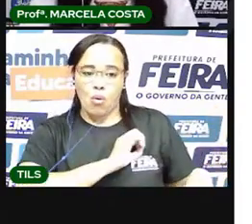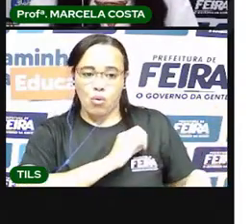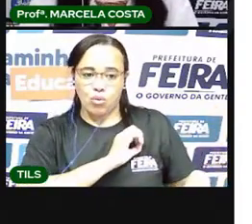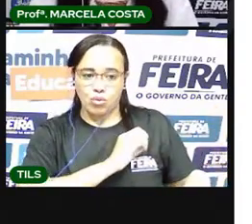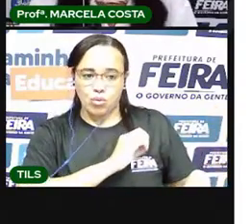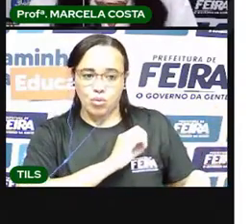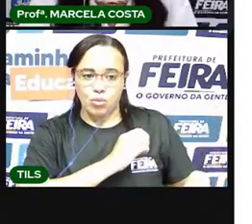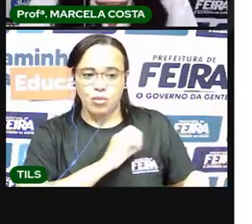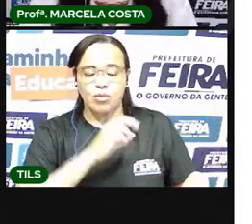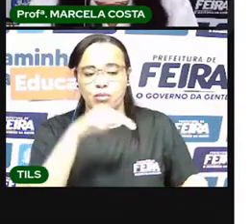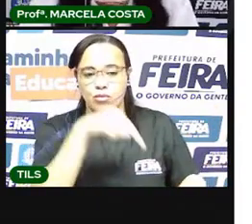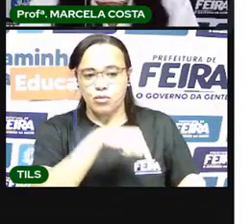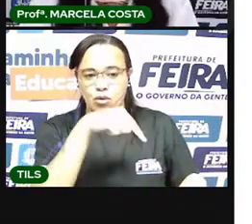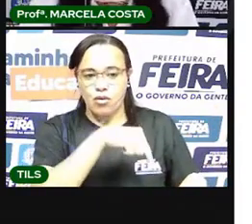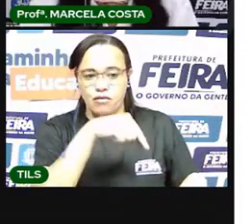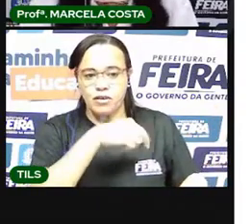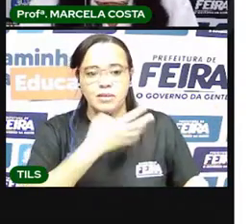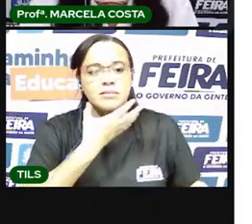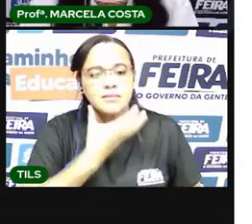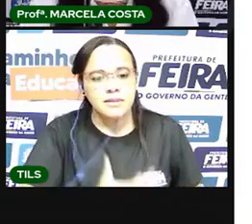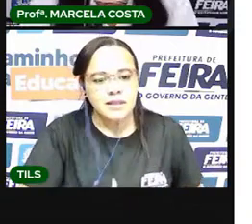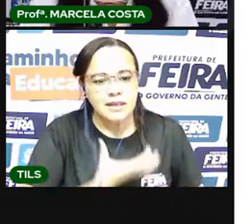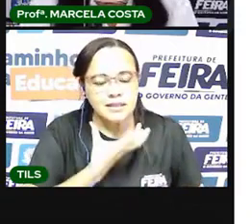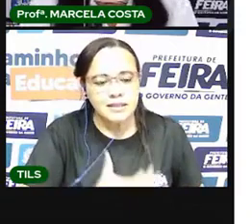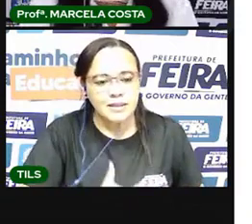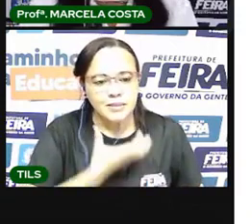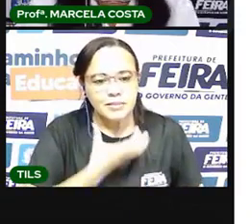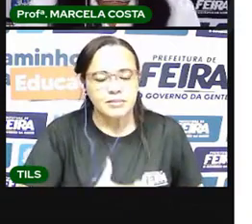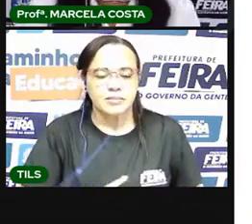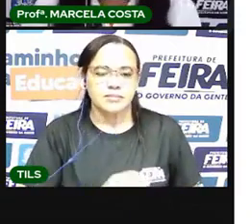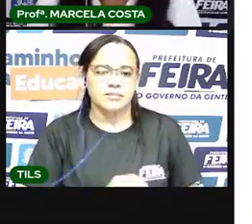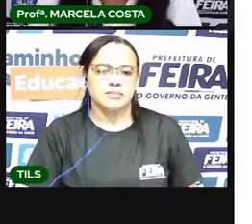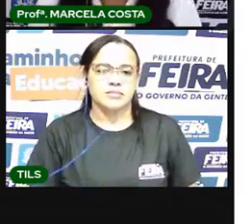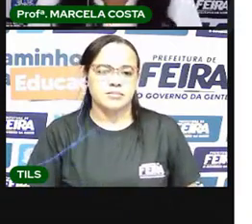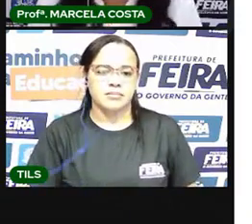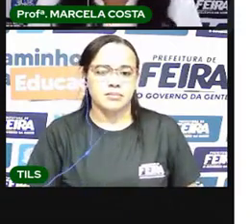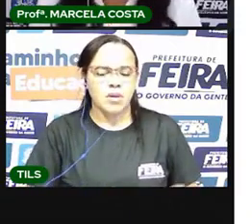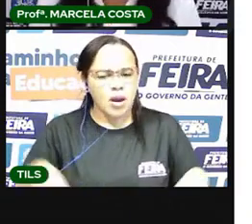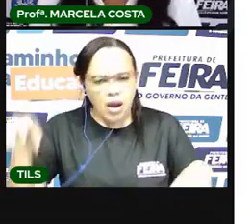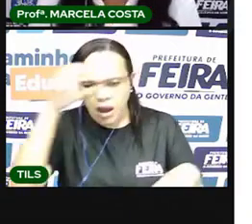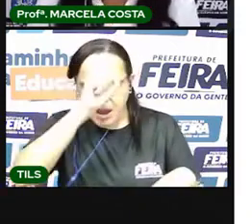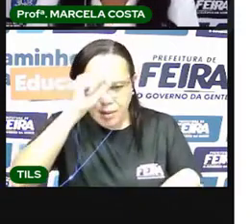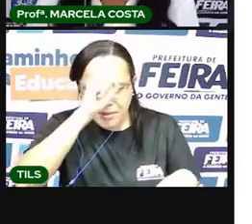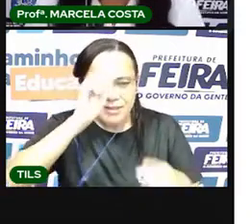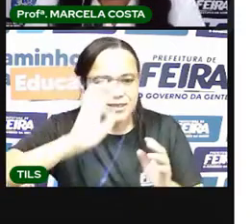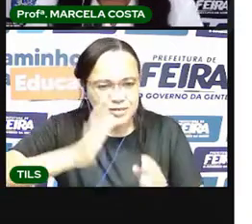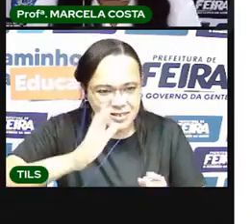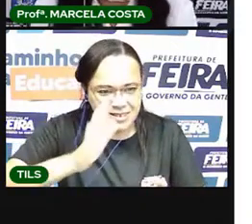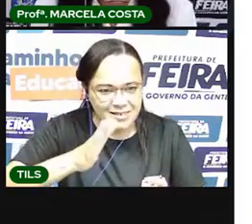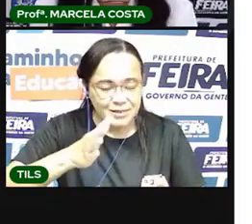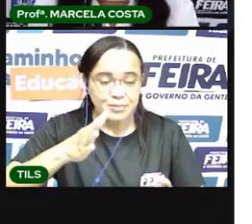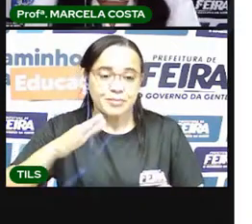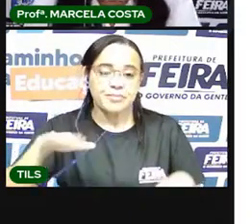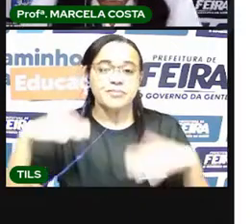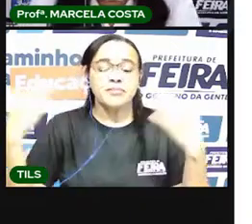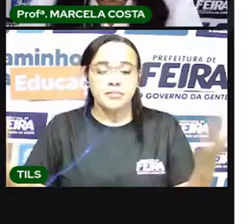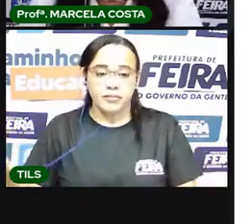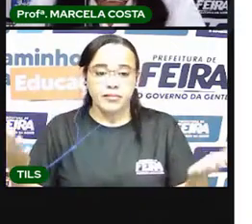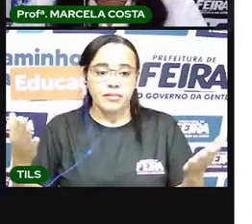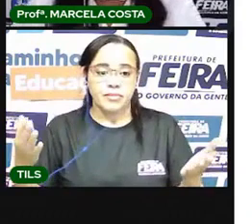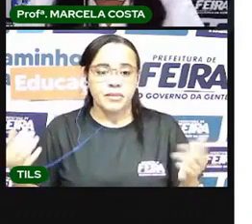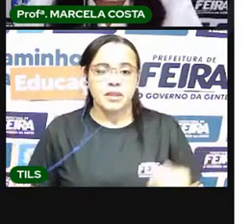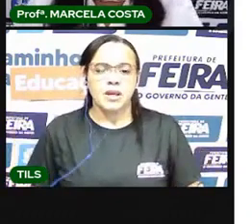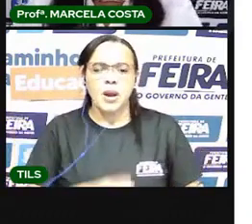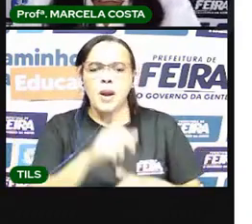Outubro, novembro, novembro, dezembro. Já aprendeu? Agora conta pra mim qual é o